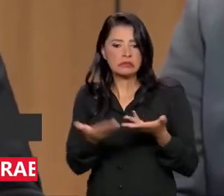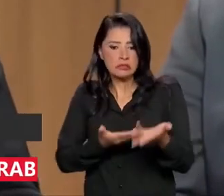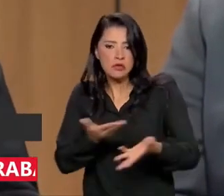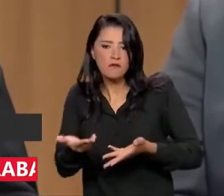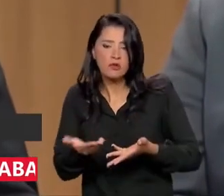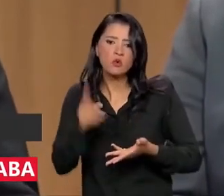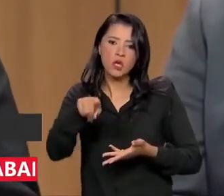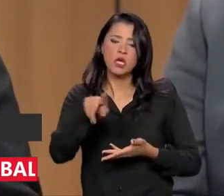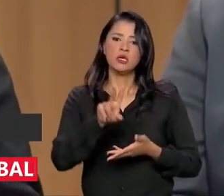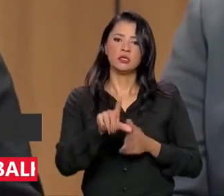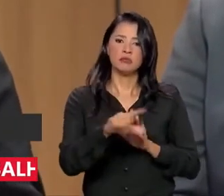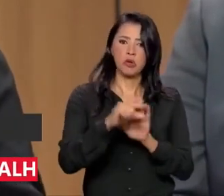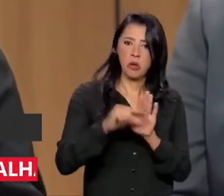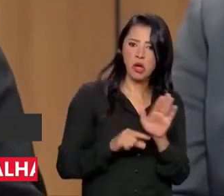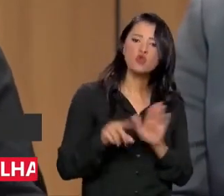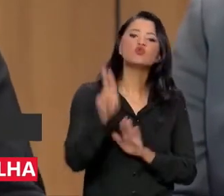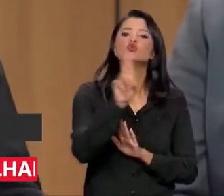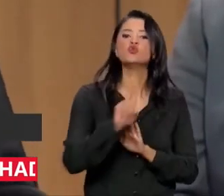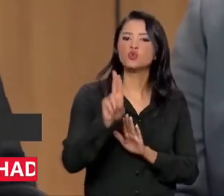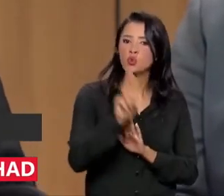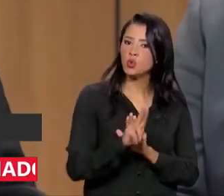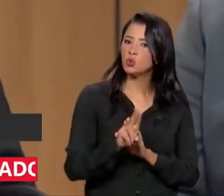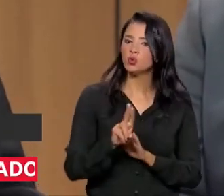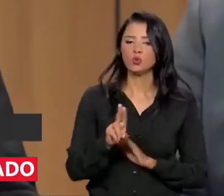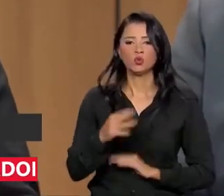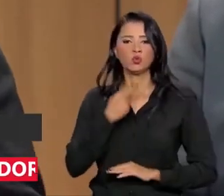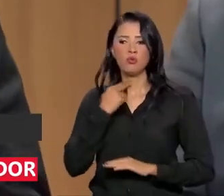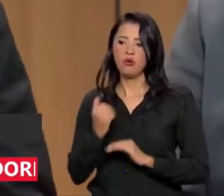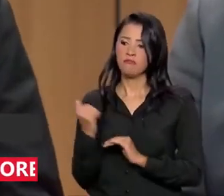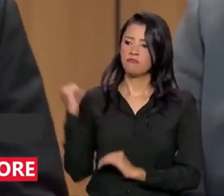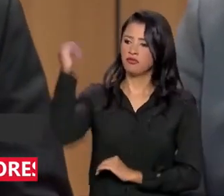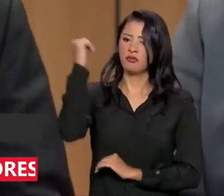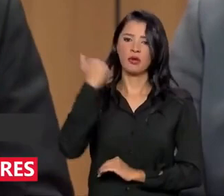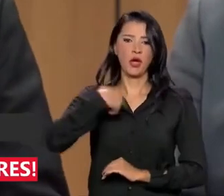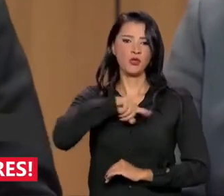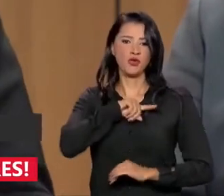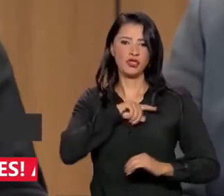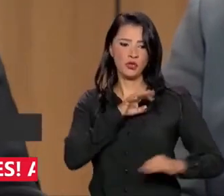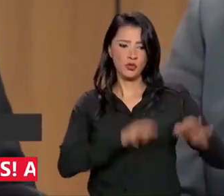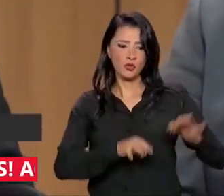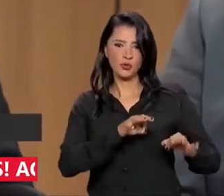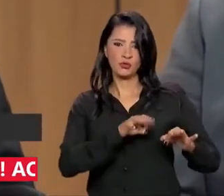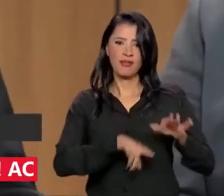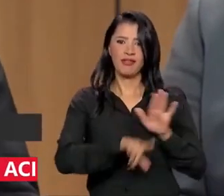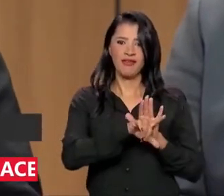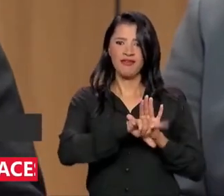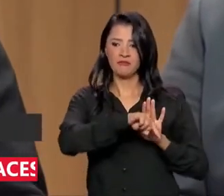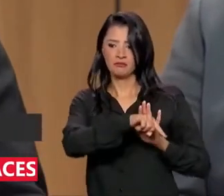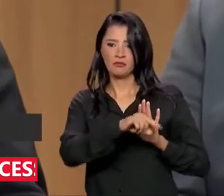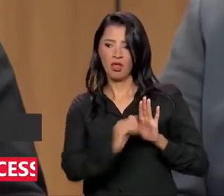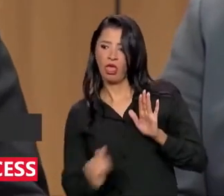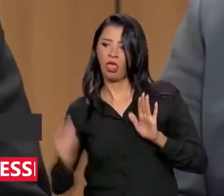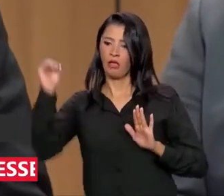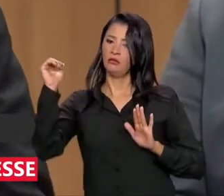esses termos de uso não podem se sobrepor ao nosso ordenamento jurídico. Termos de uso não têm